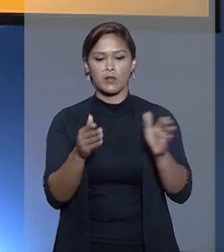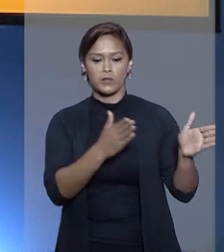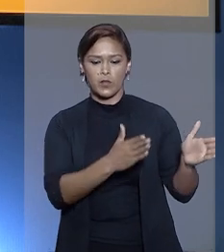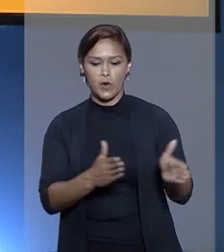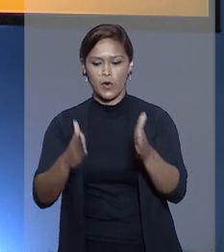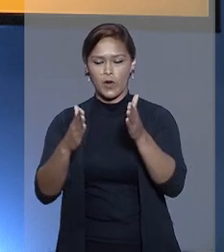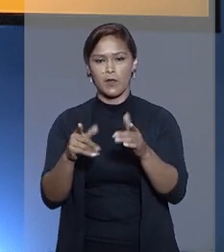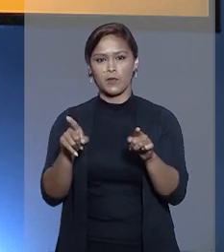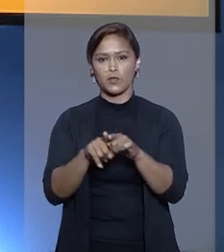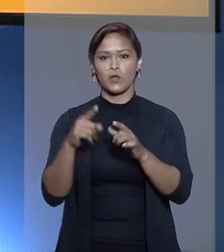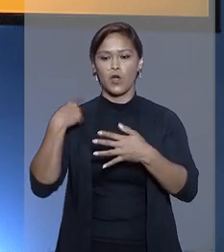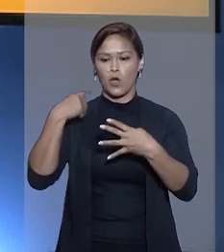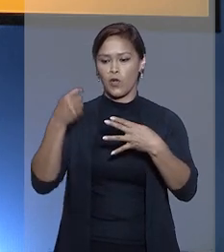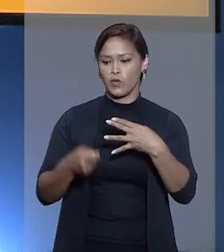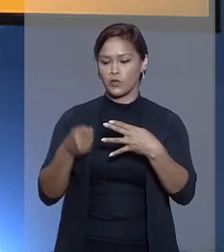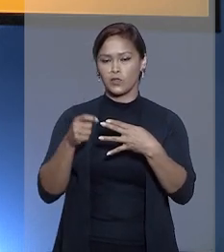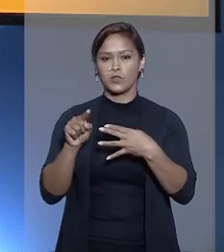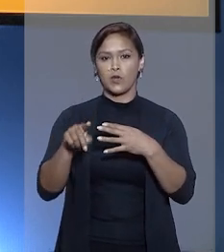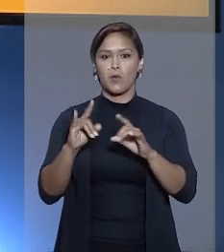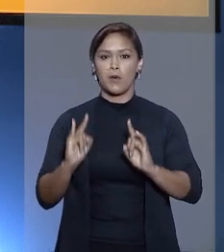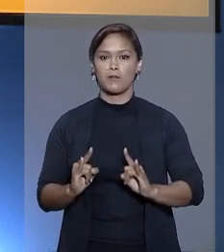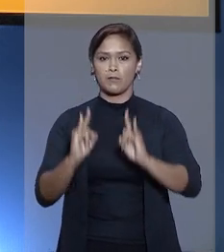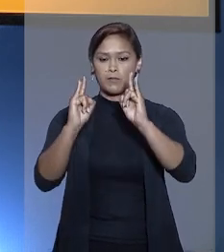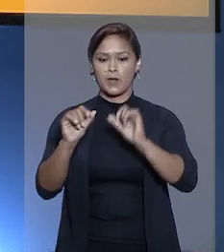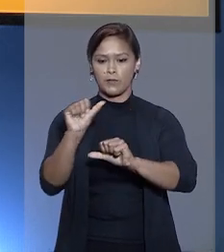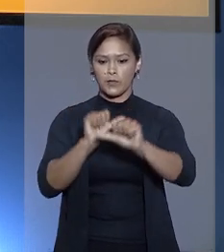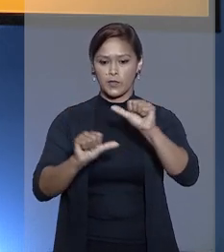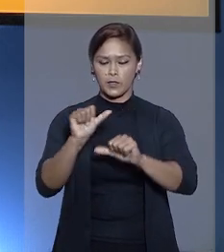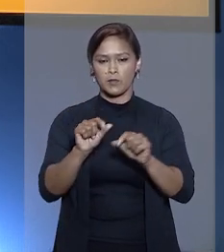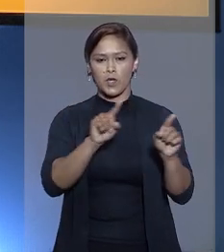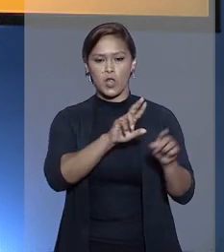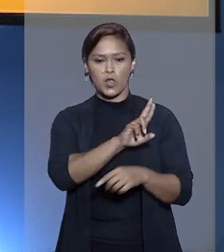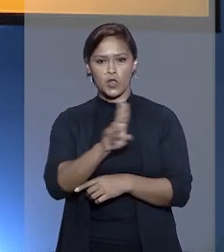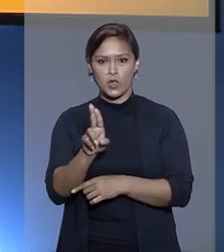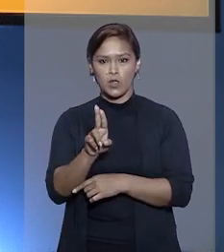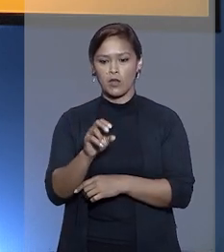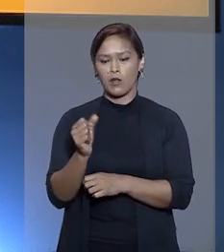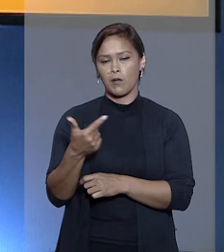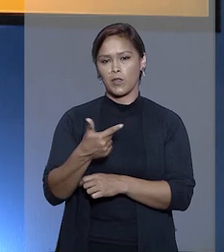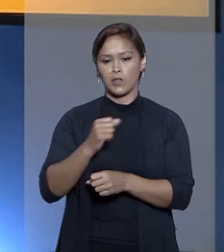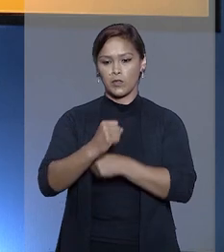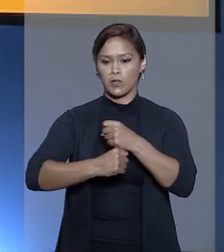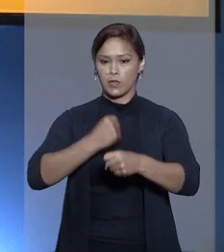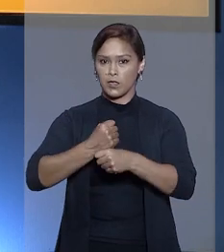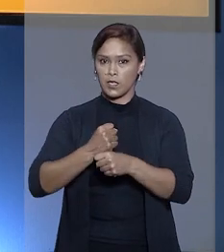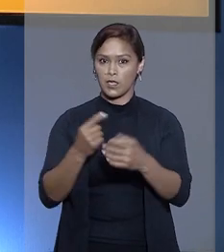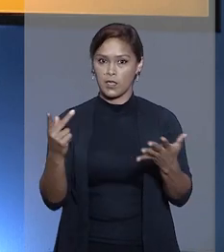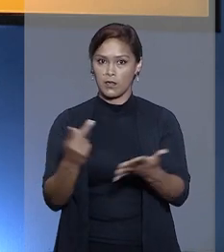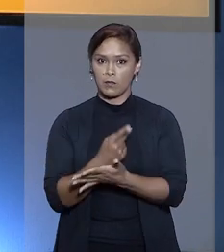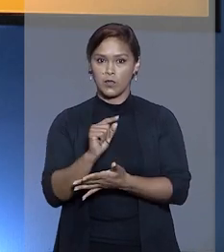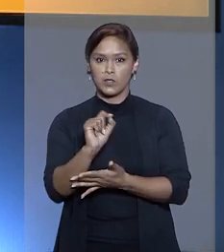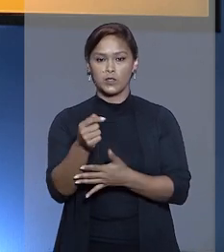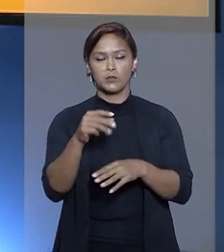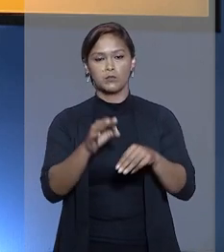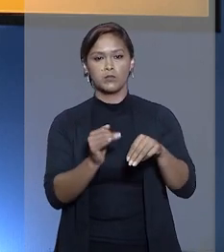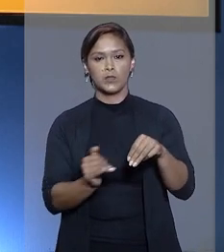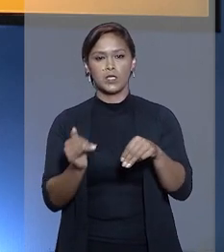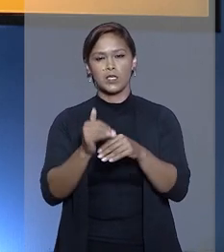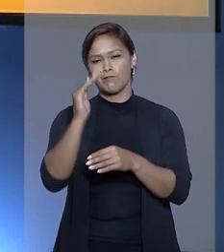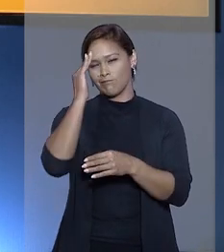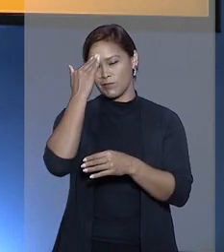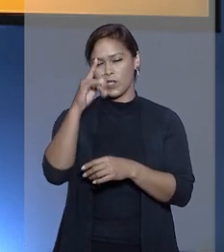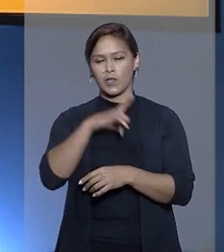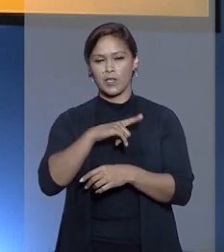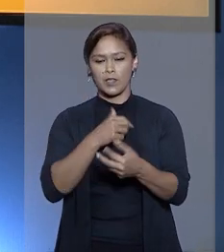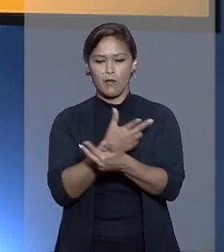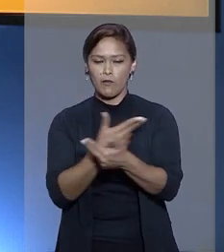tramitou no foro da juíza. O apartamento foi transferido para a juíza dois anos depois. O ministro considerou